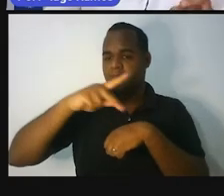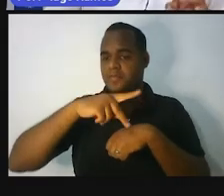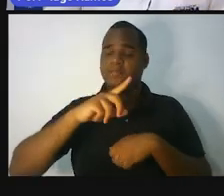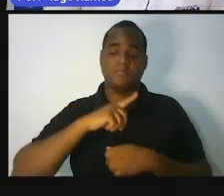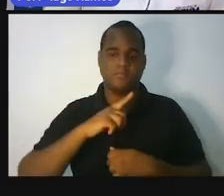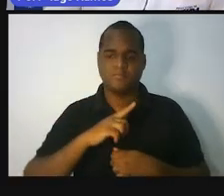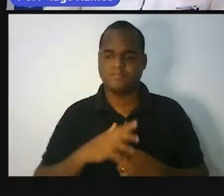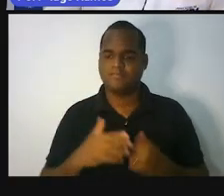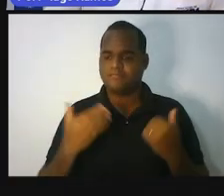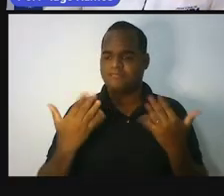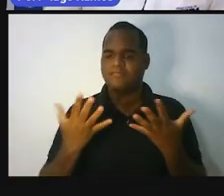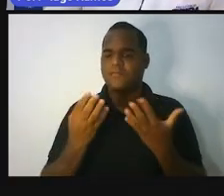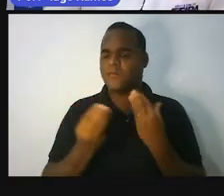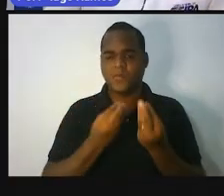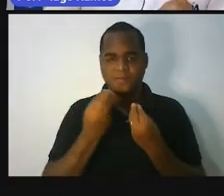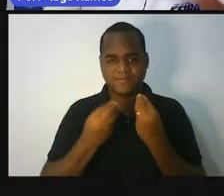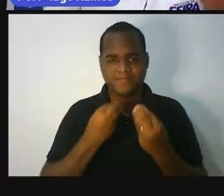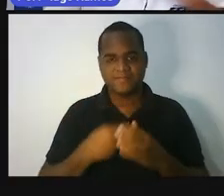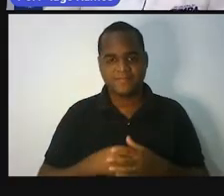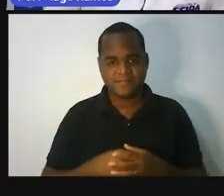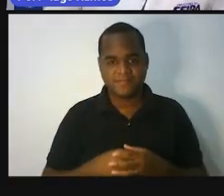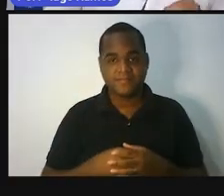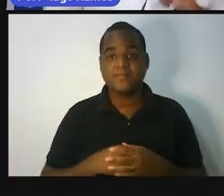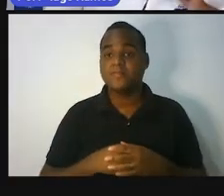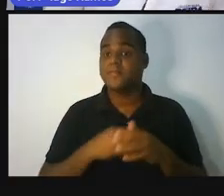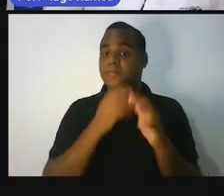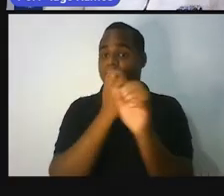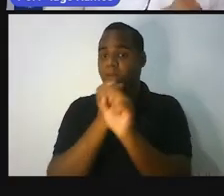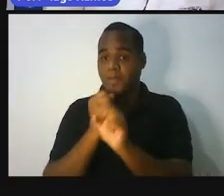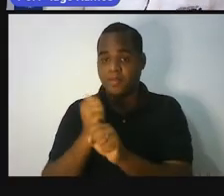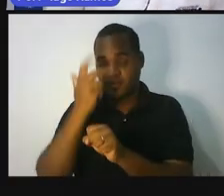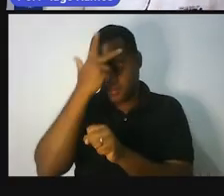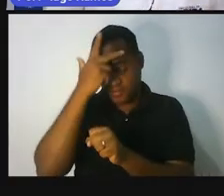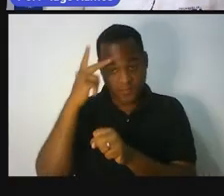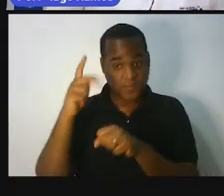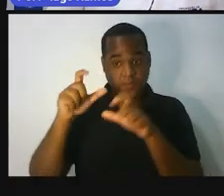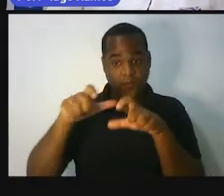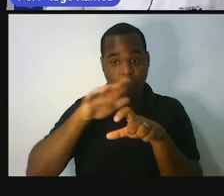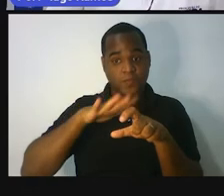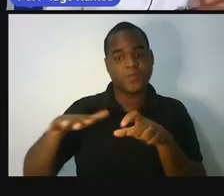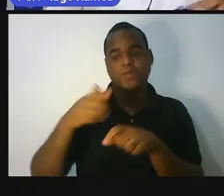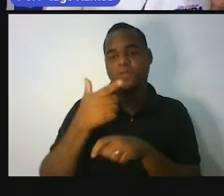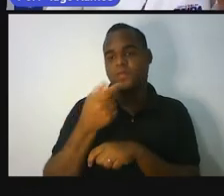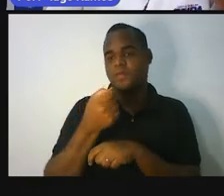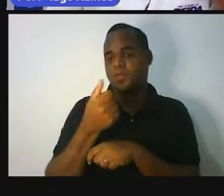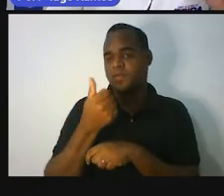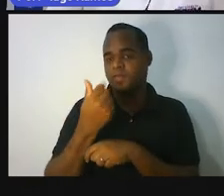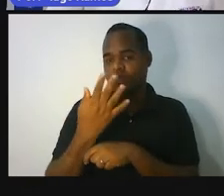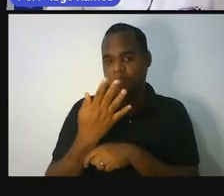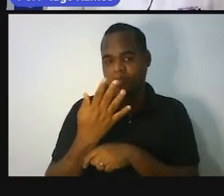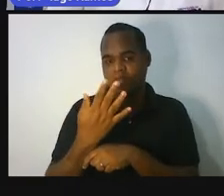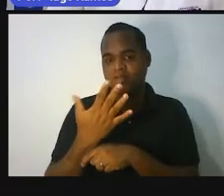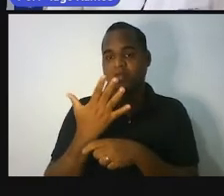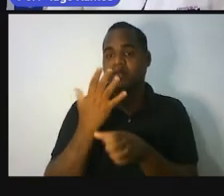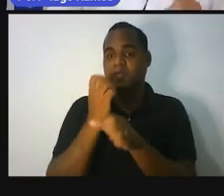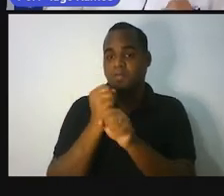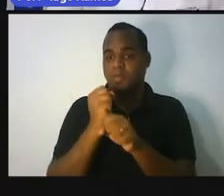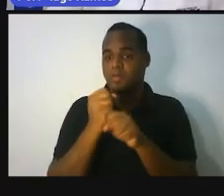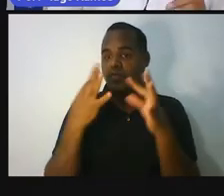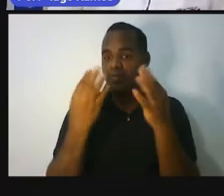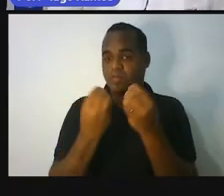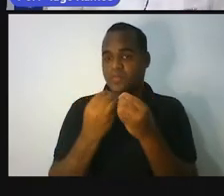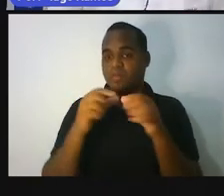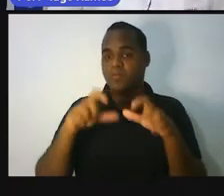Então, o que é que eu vou fazer aqui? Do total da população africana em 2014, qual foi o total da população